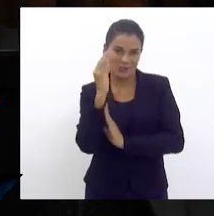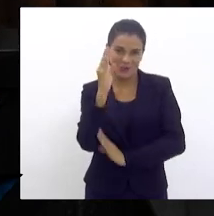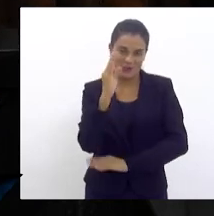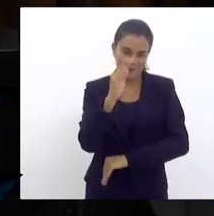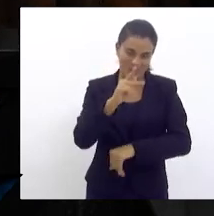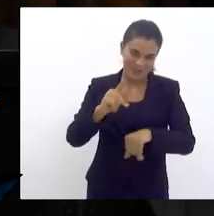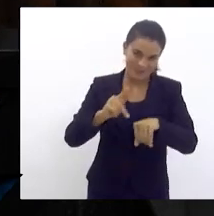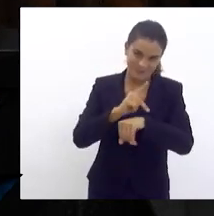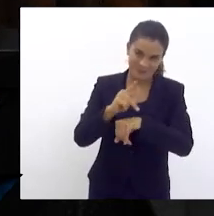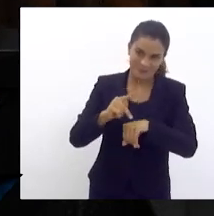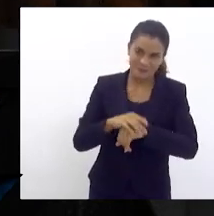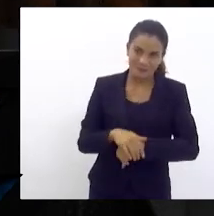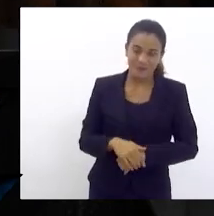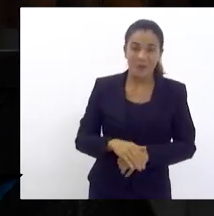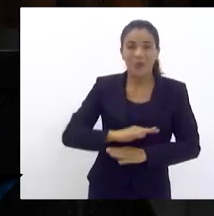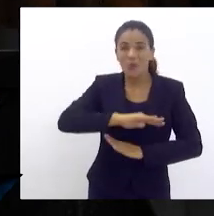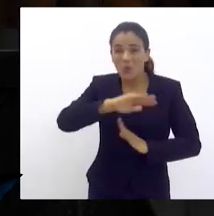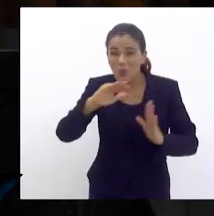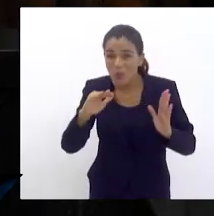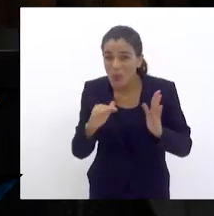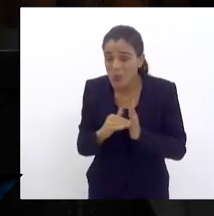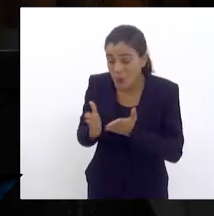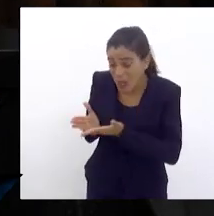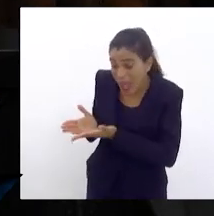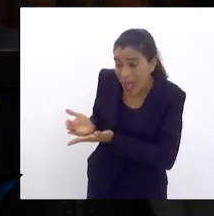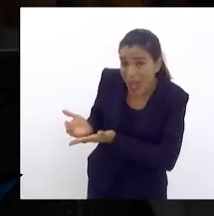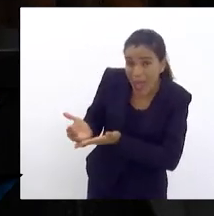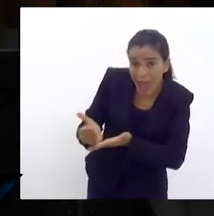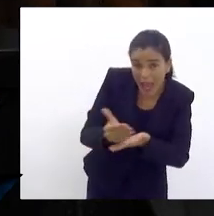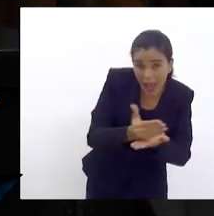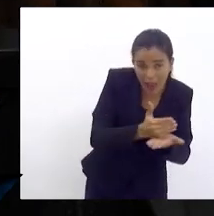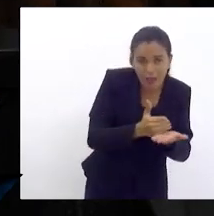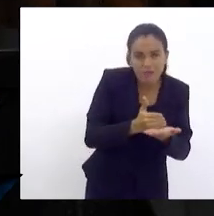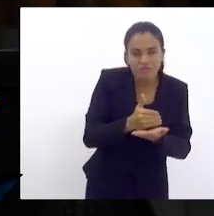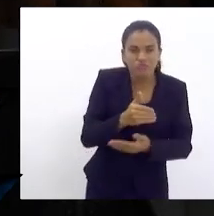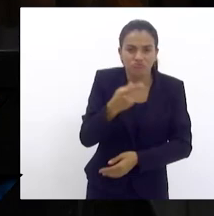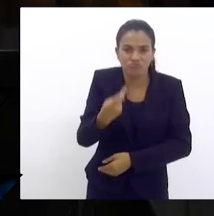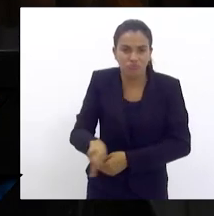De tudo que se arrecada no Estado do Rio de Janeiro, senhor presidente,